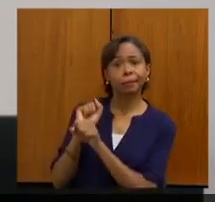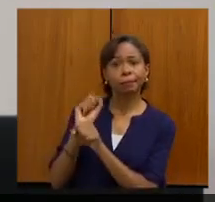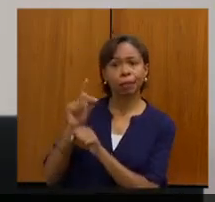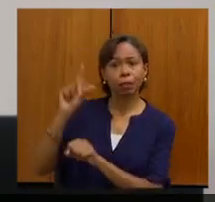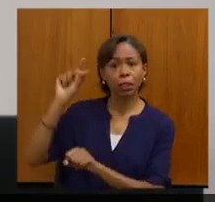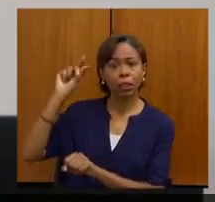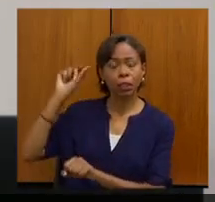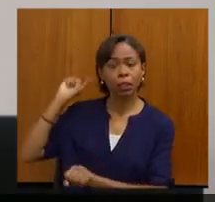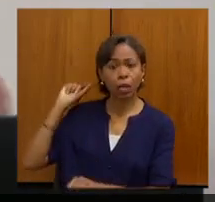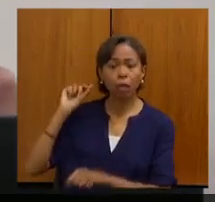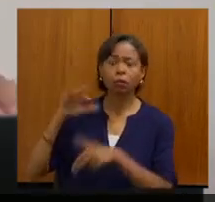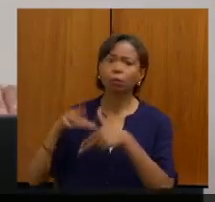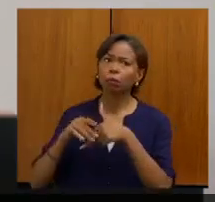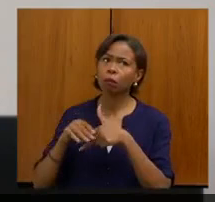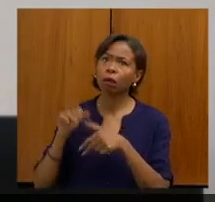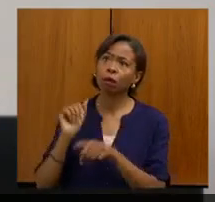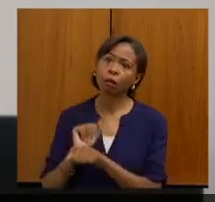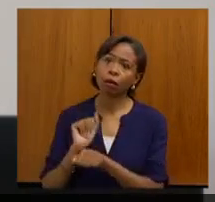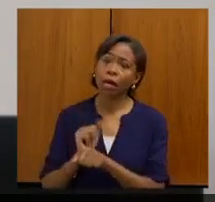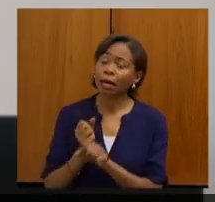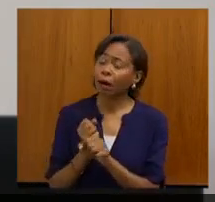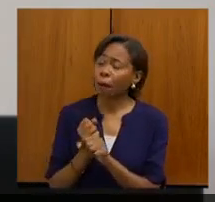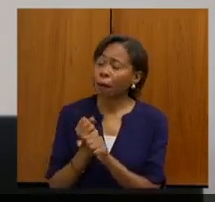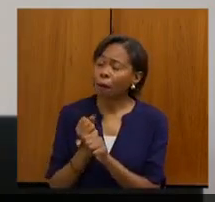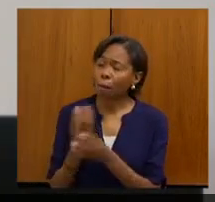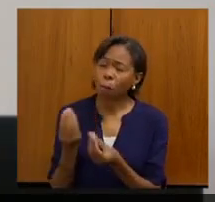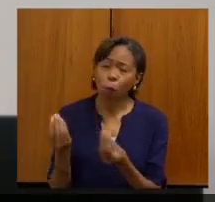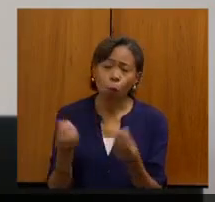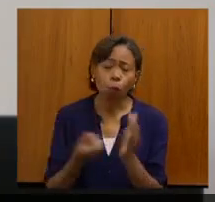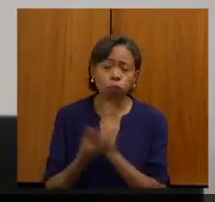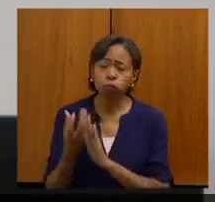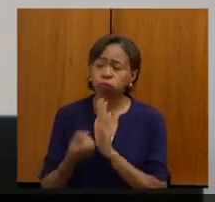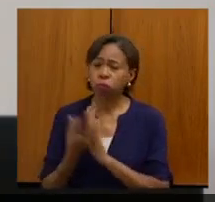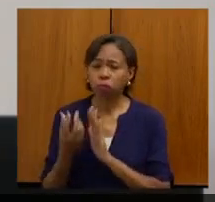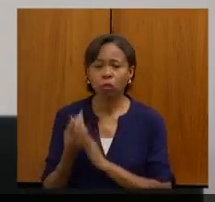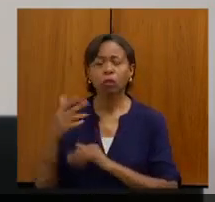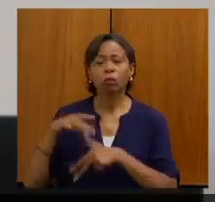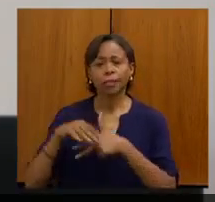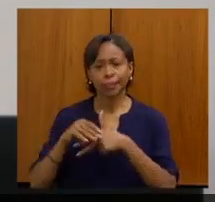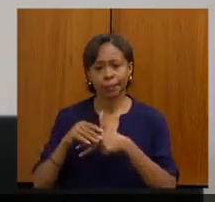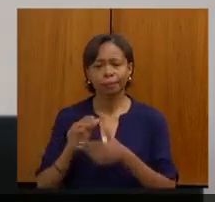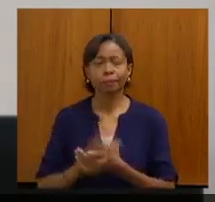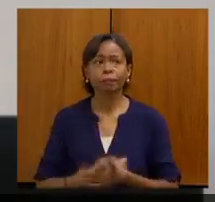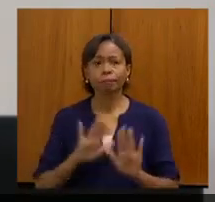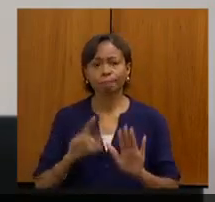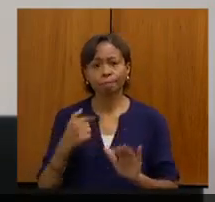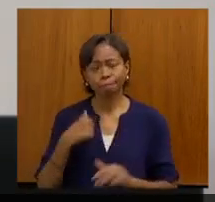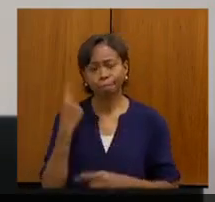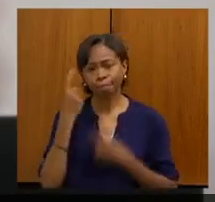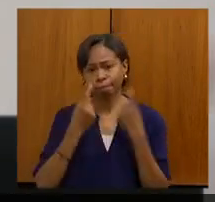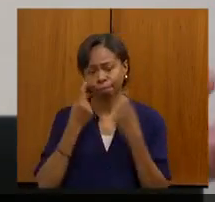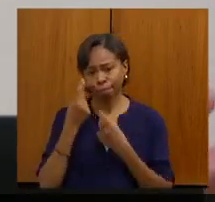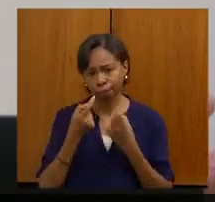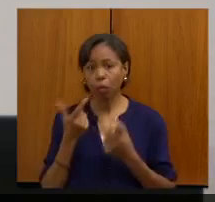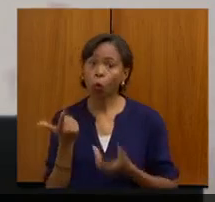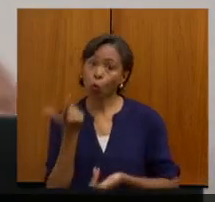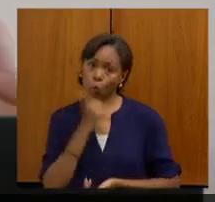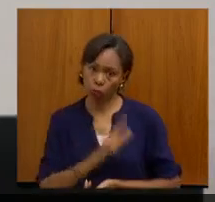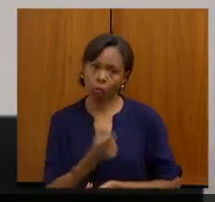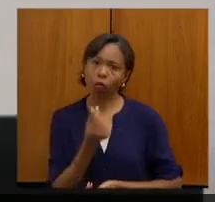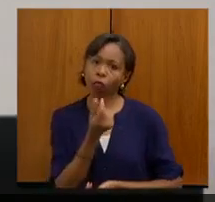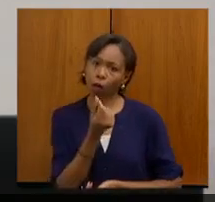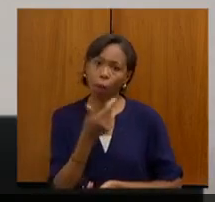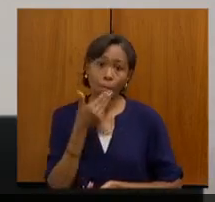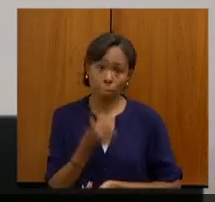2014. Então, mas sim, são milhares e mais milhares de pacientes. Agora, eu tenho aqui uma preocupação, a gente consegue um valor